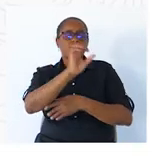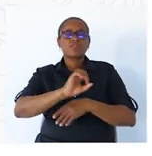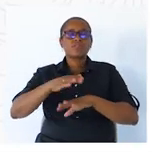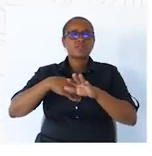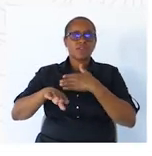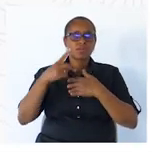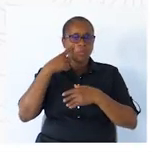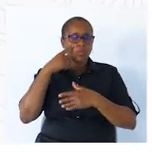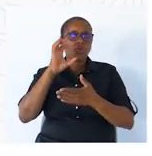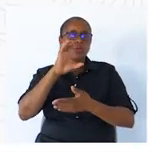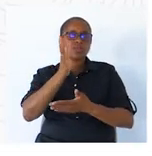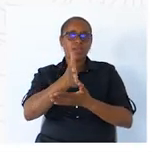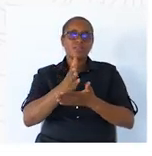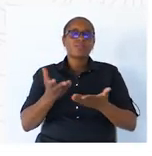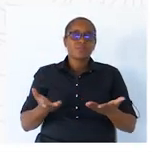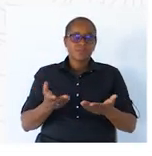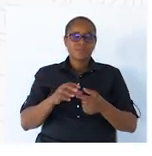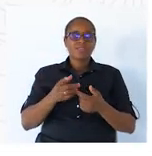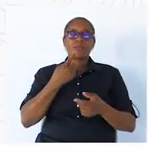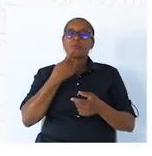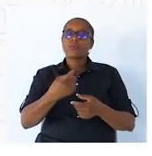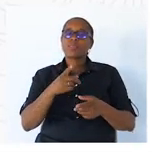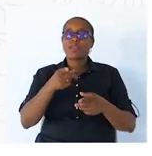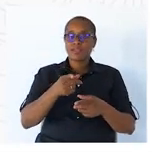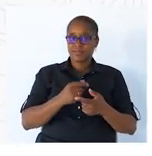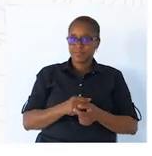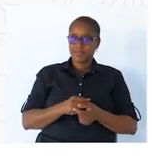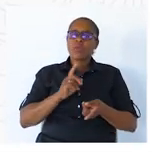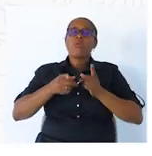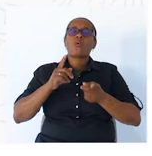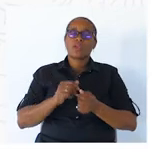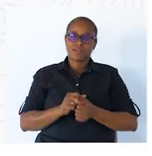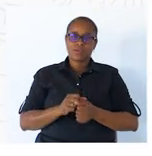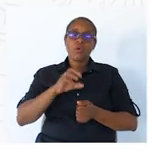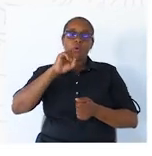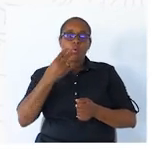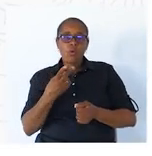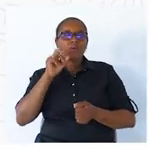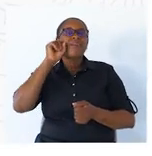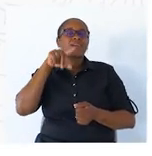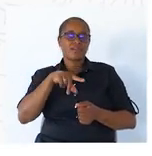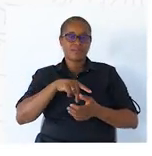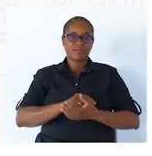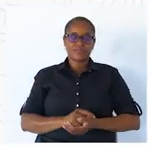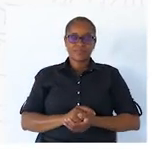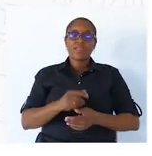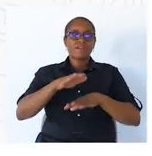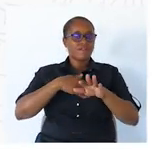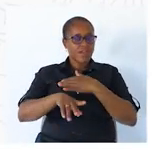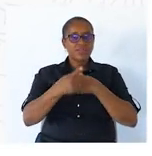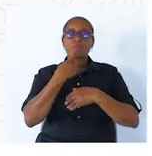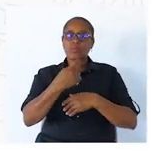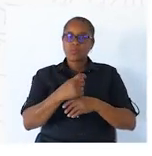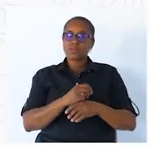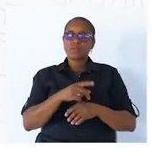para encontrar o complemento direto? A pergunta é. O que? Ou quem? Então, façam a